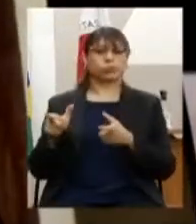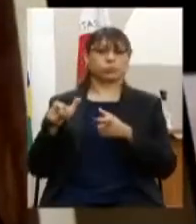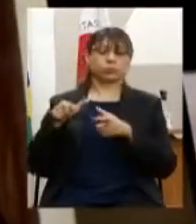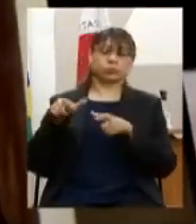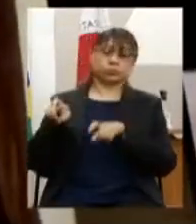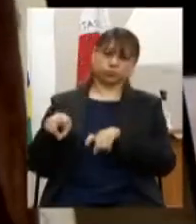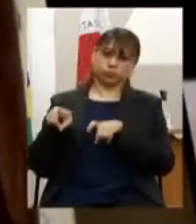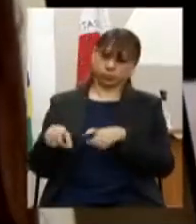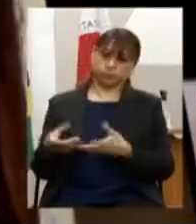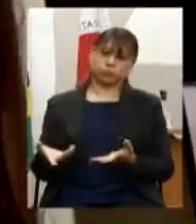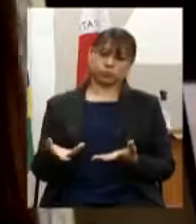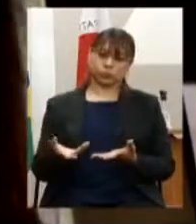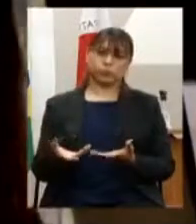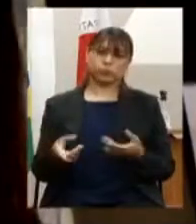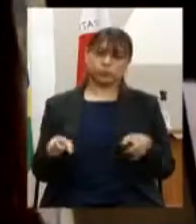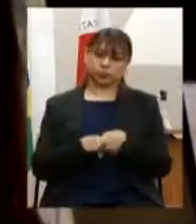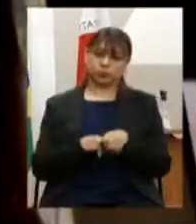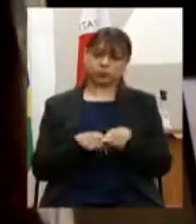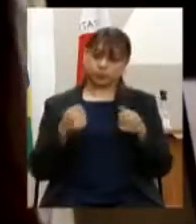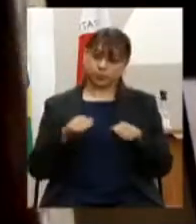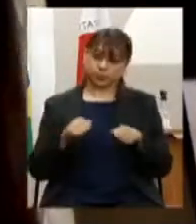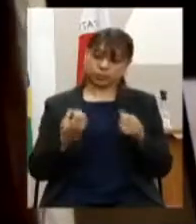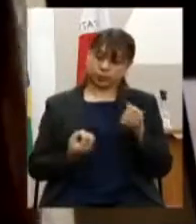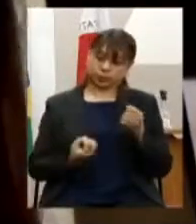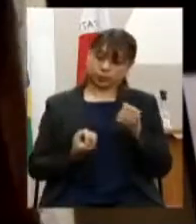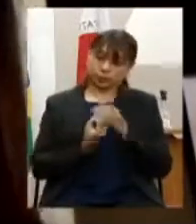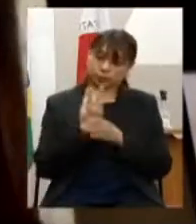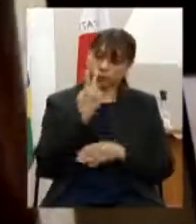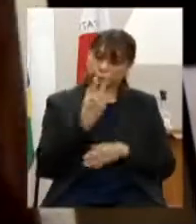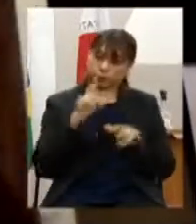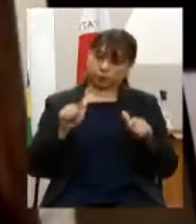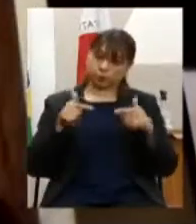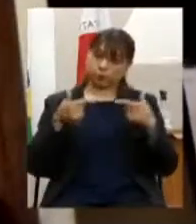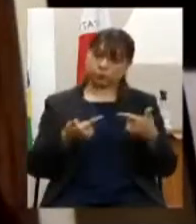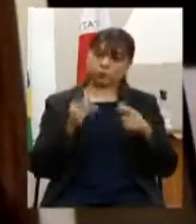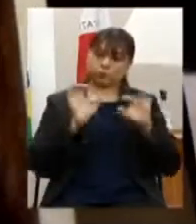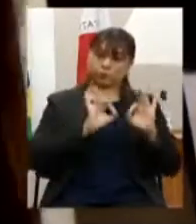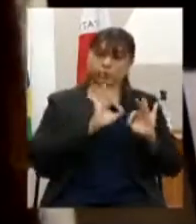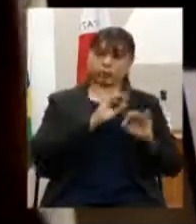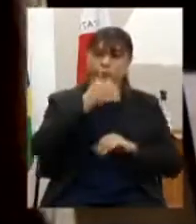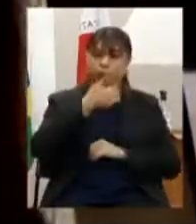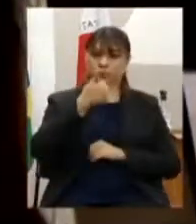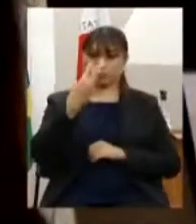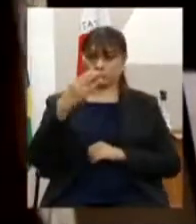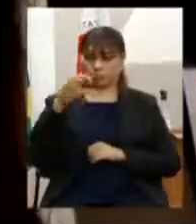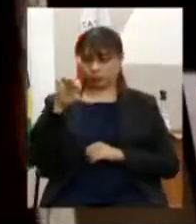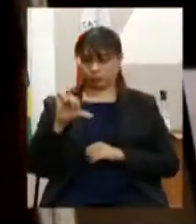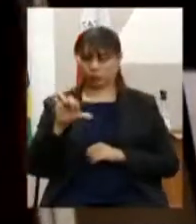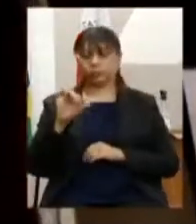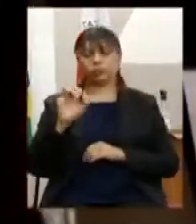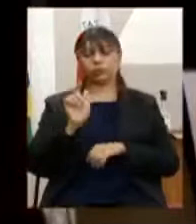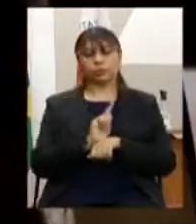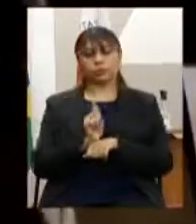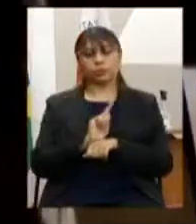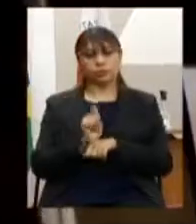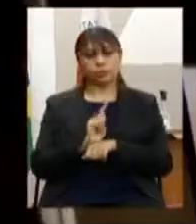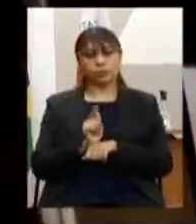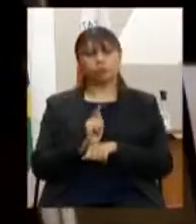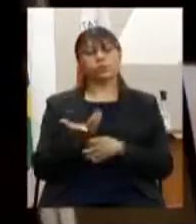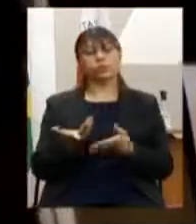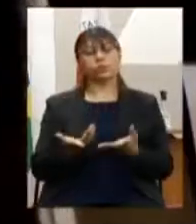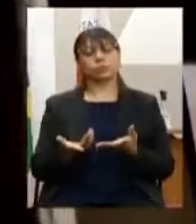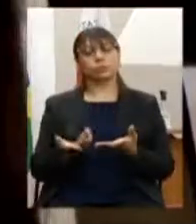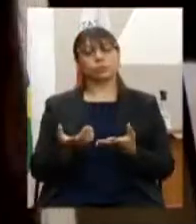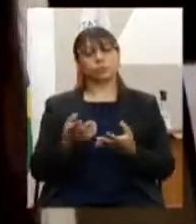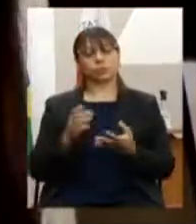incluir duas ações no programa 139 gestão integrada e segurança pública